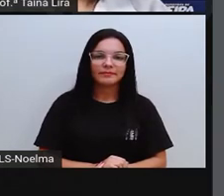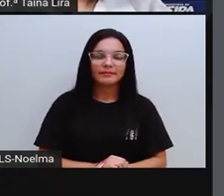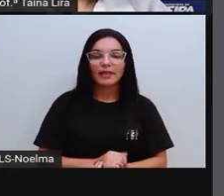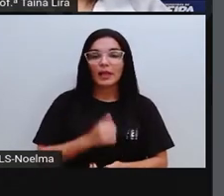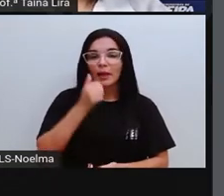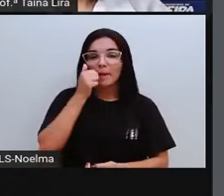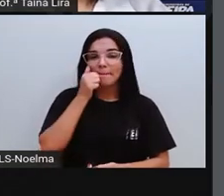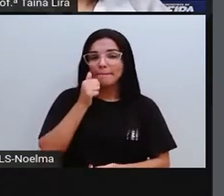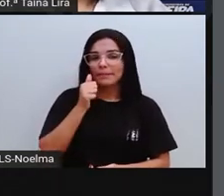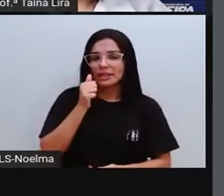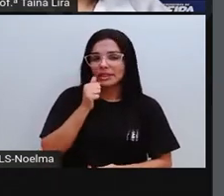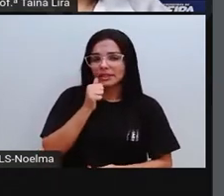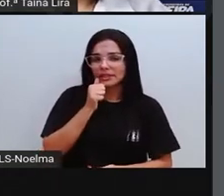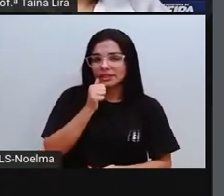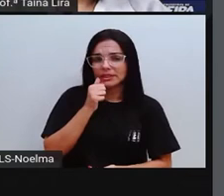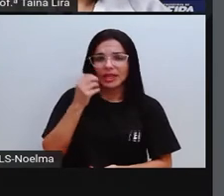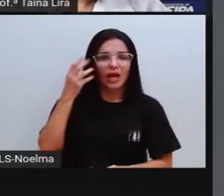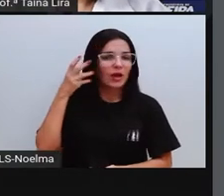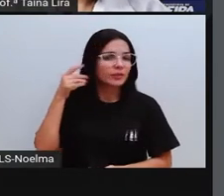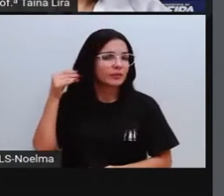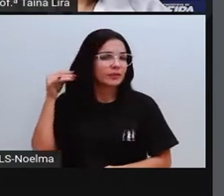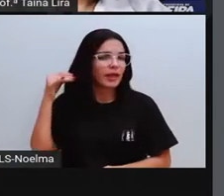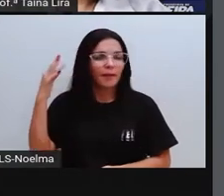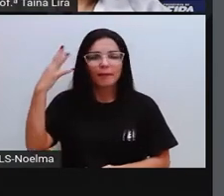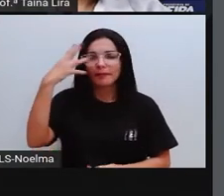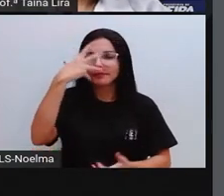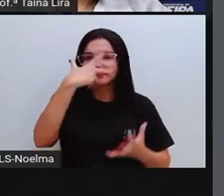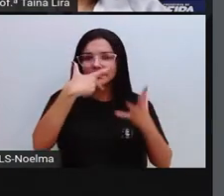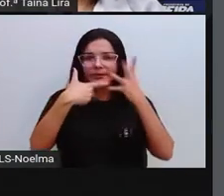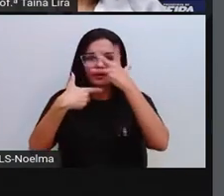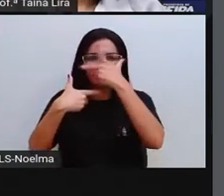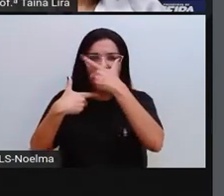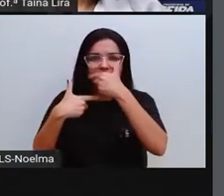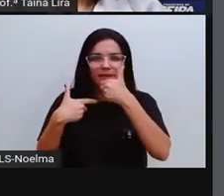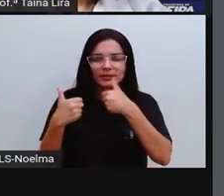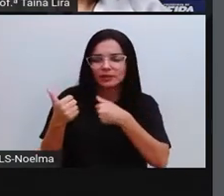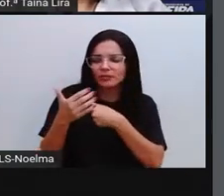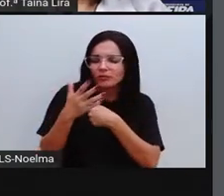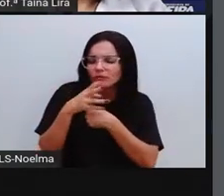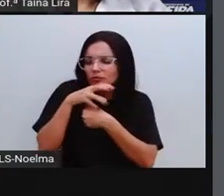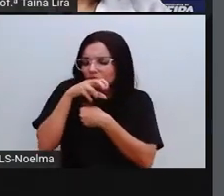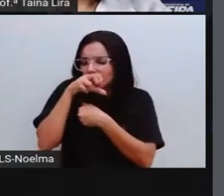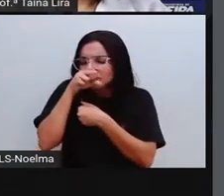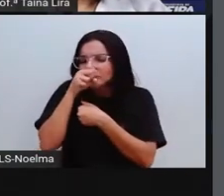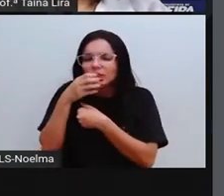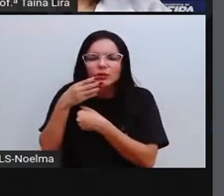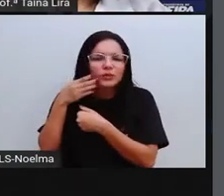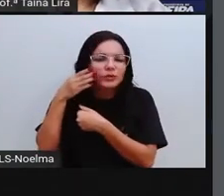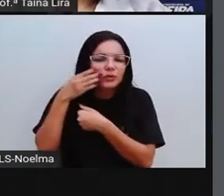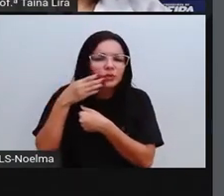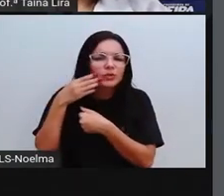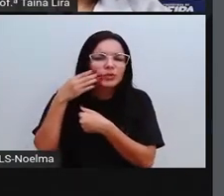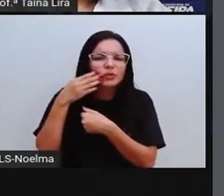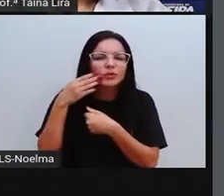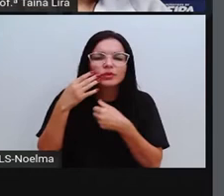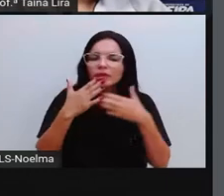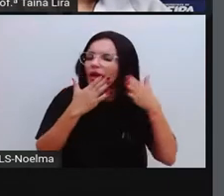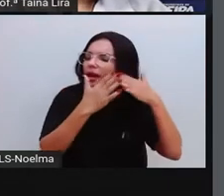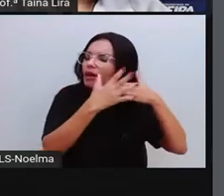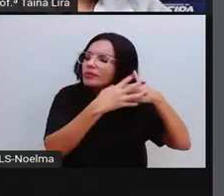Menininha do cabelo lindo e cheiro doce, macio como algodão,